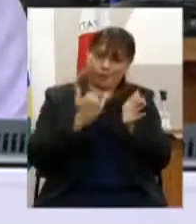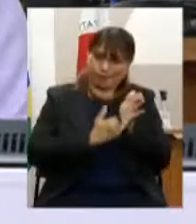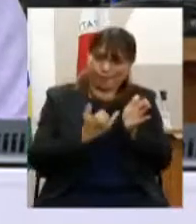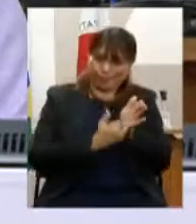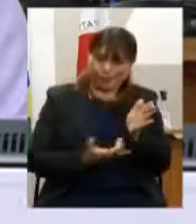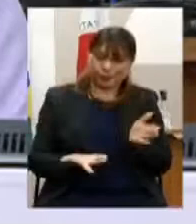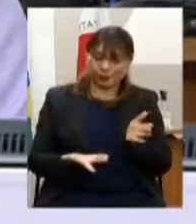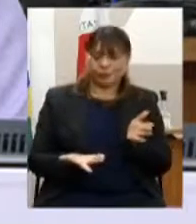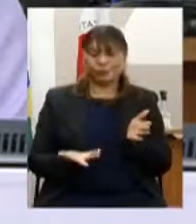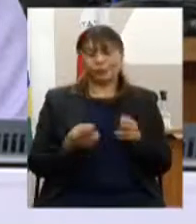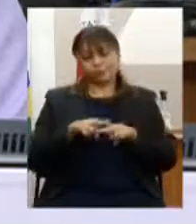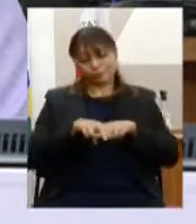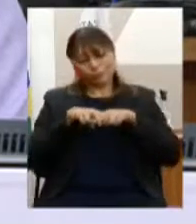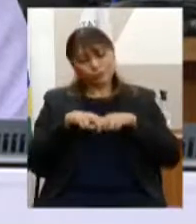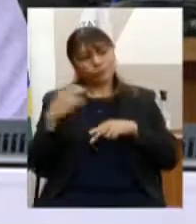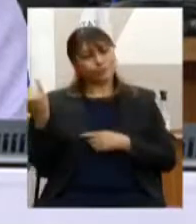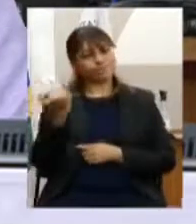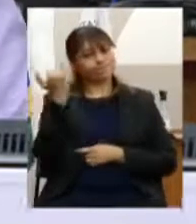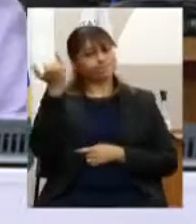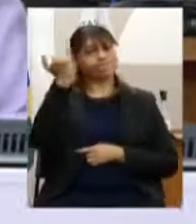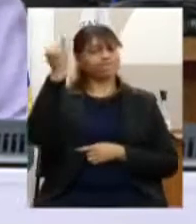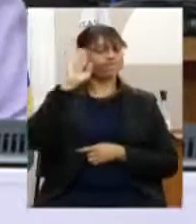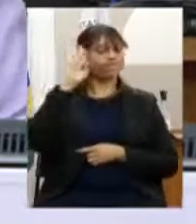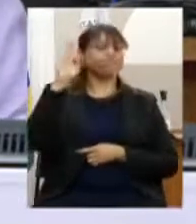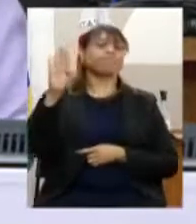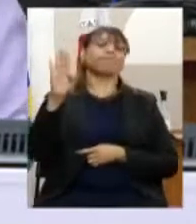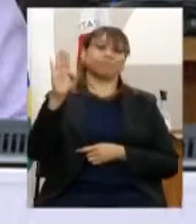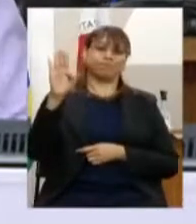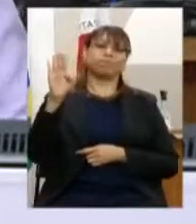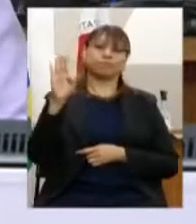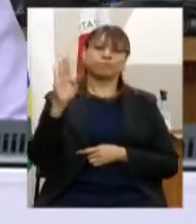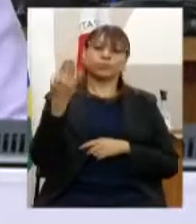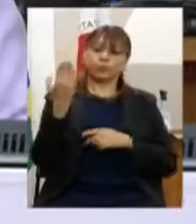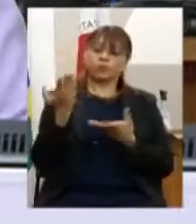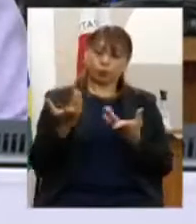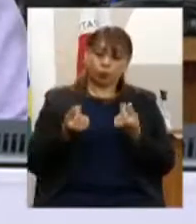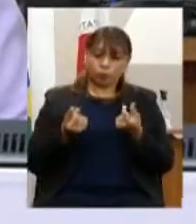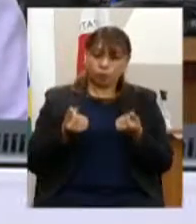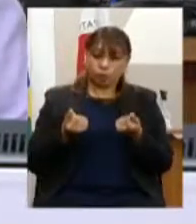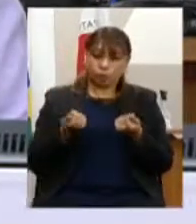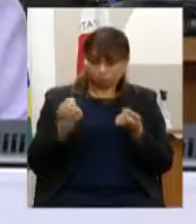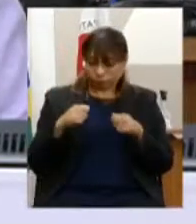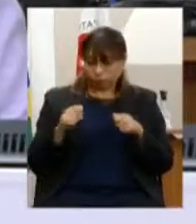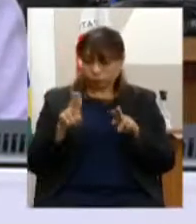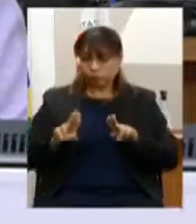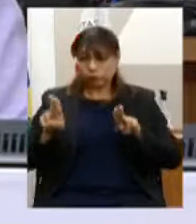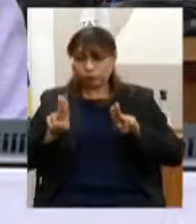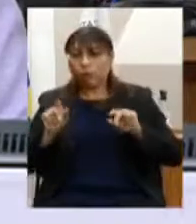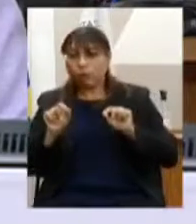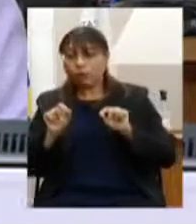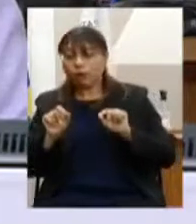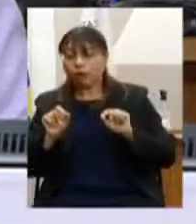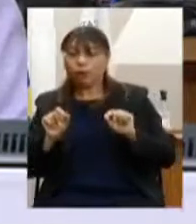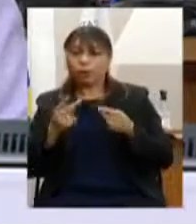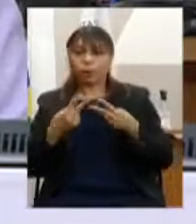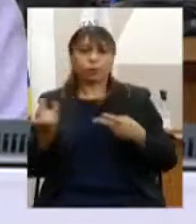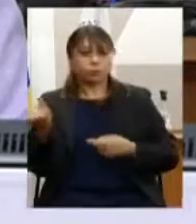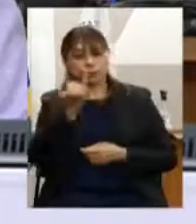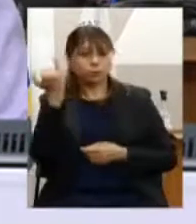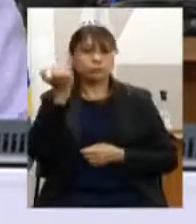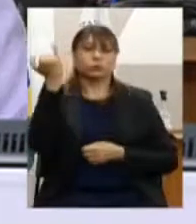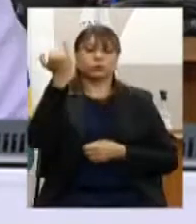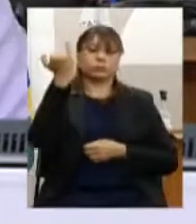portanto, é fundamental e importante que os recursos públicos sejam aplicados naquelas prioridades que são consideradas as